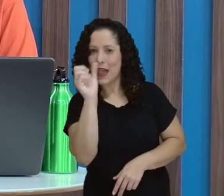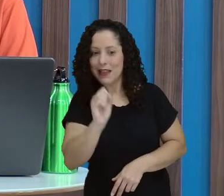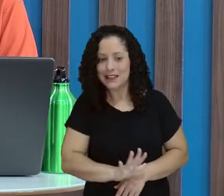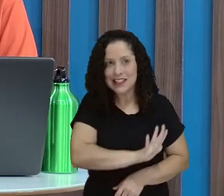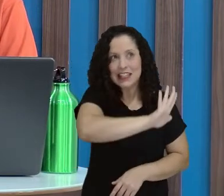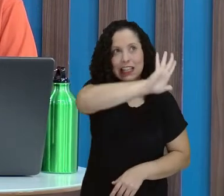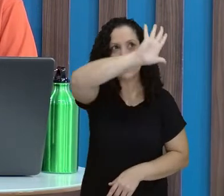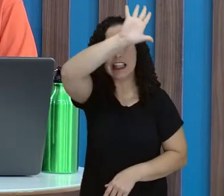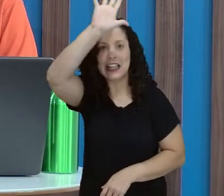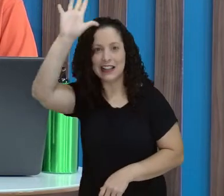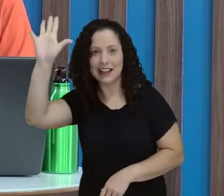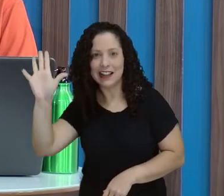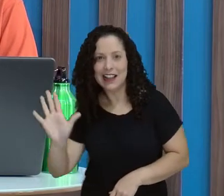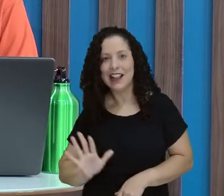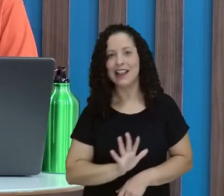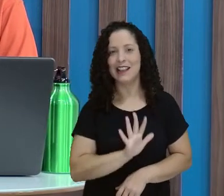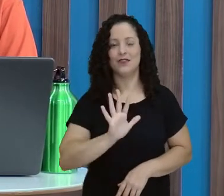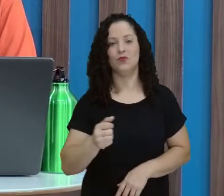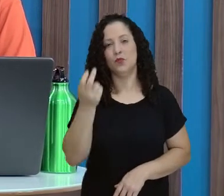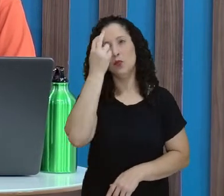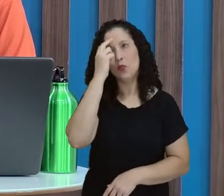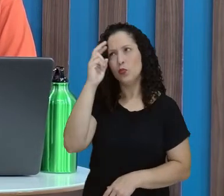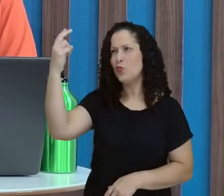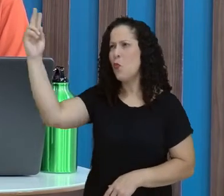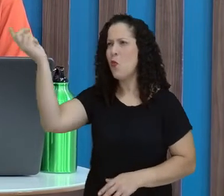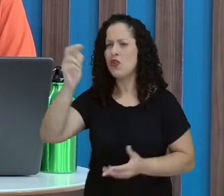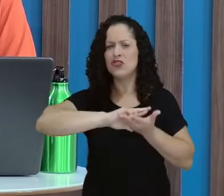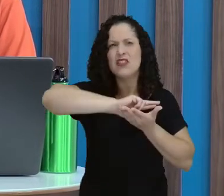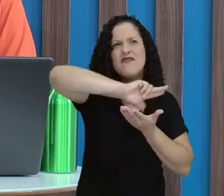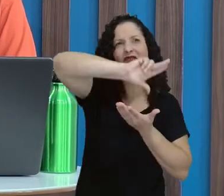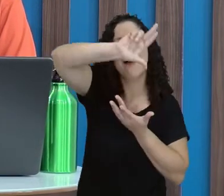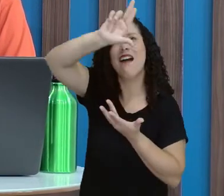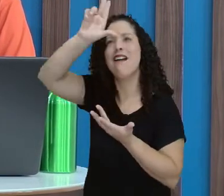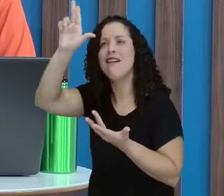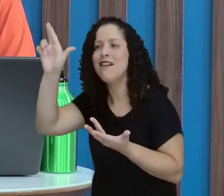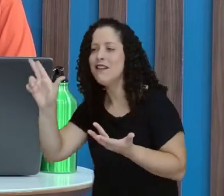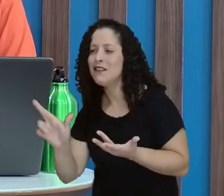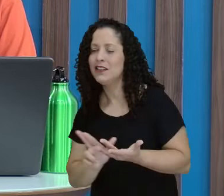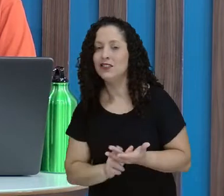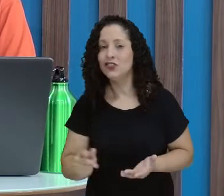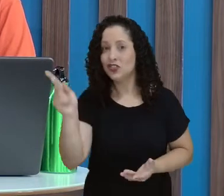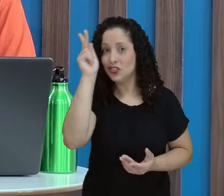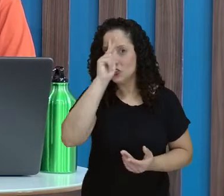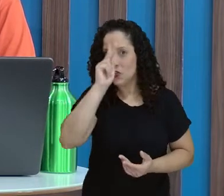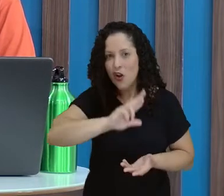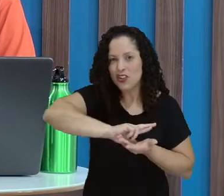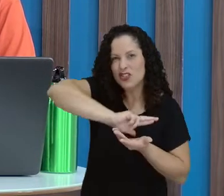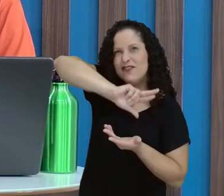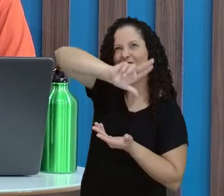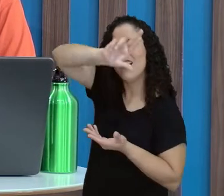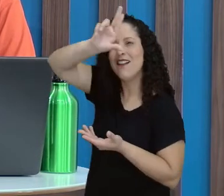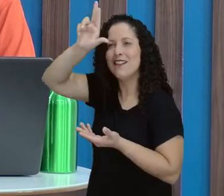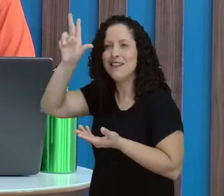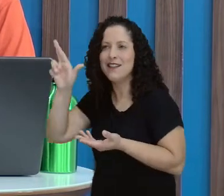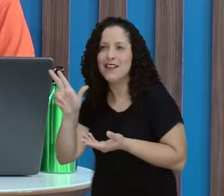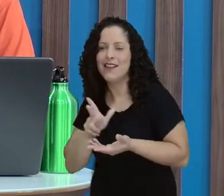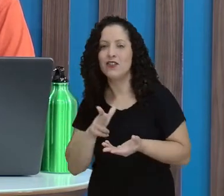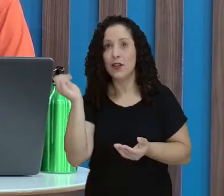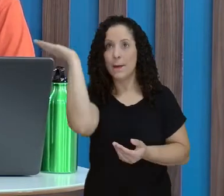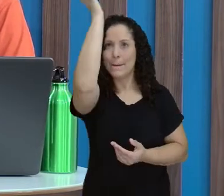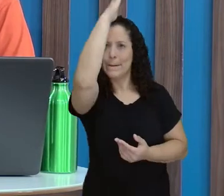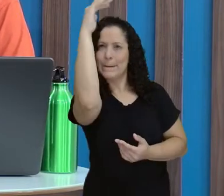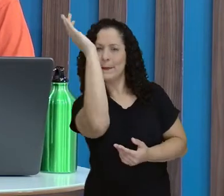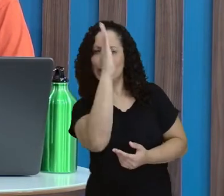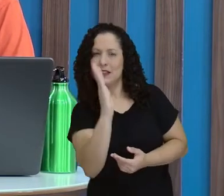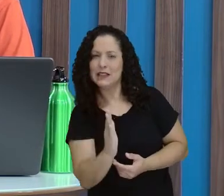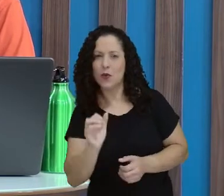Temos diversas culturas e temos diversas histórias. Cada povo tem a sua história,